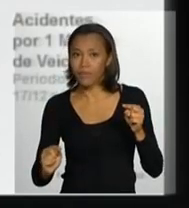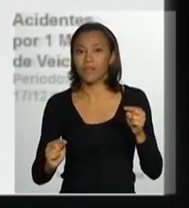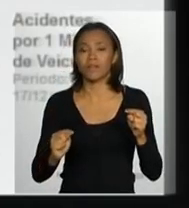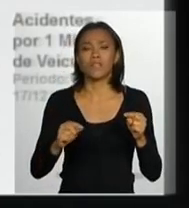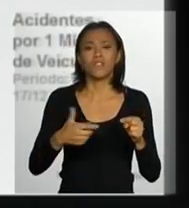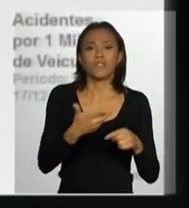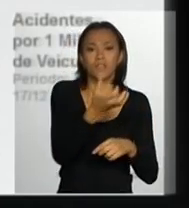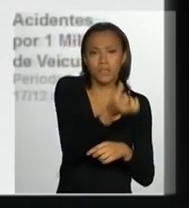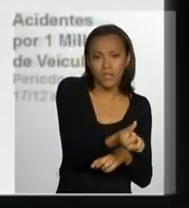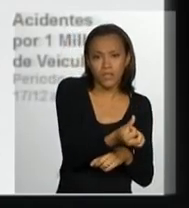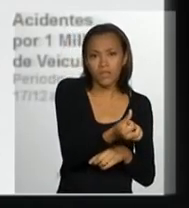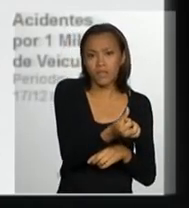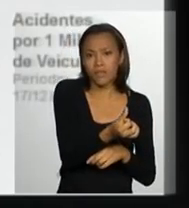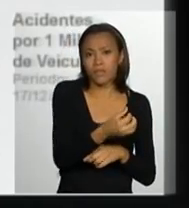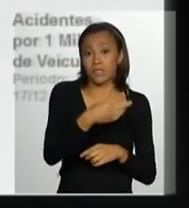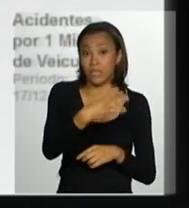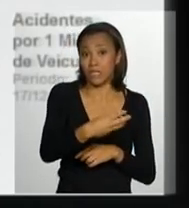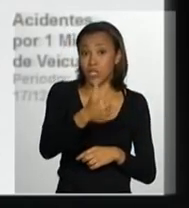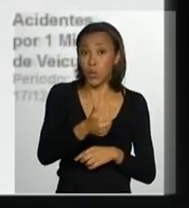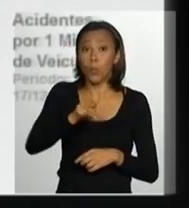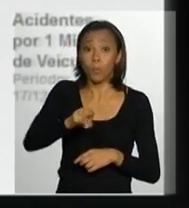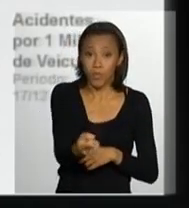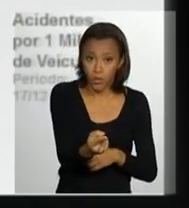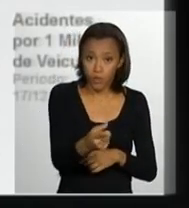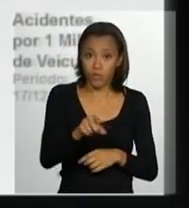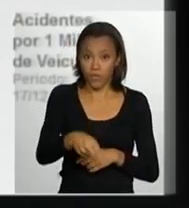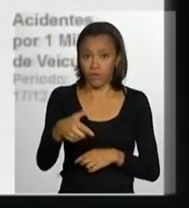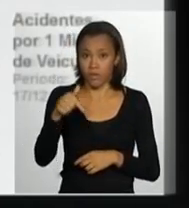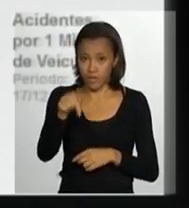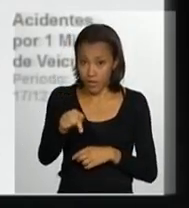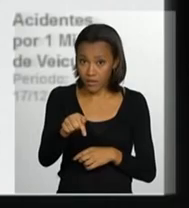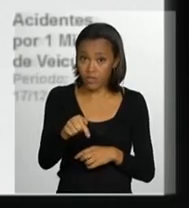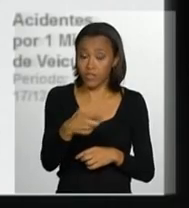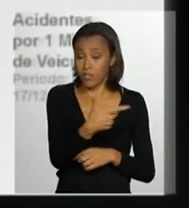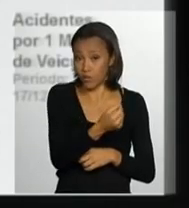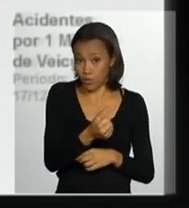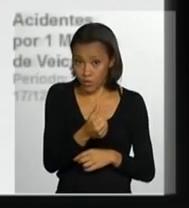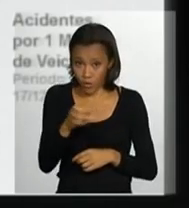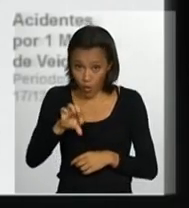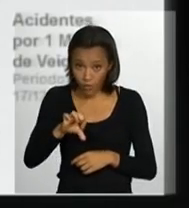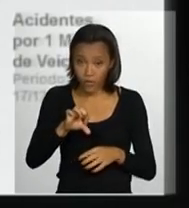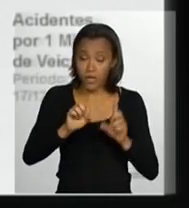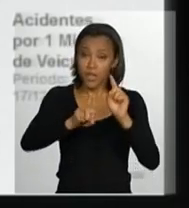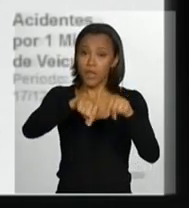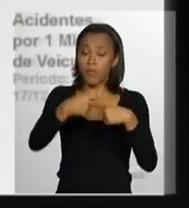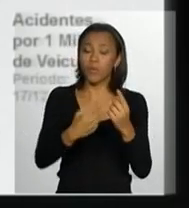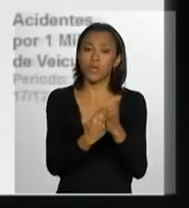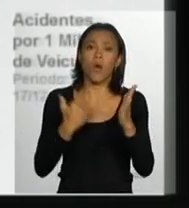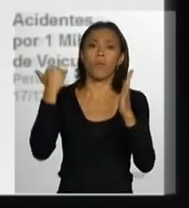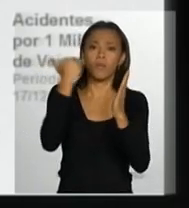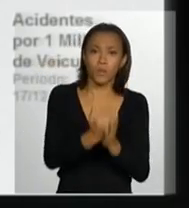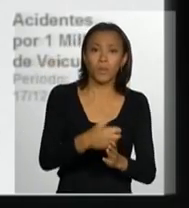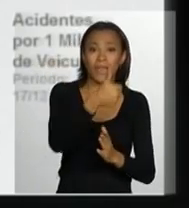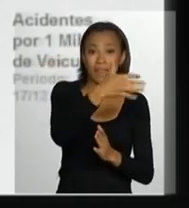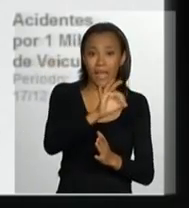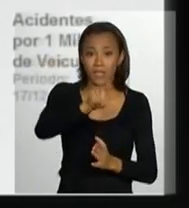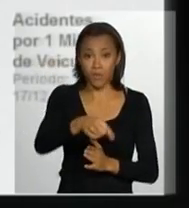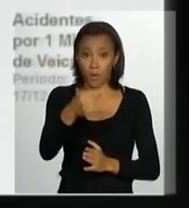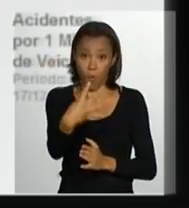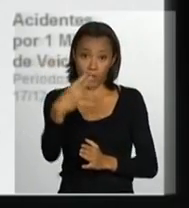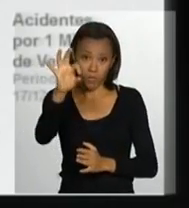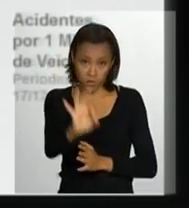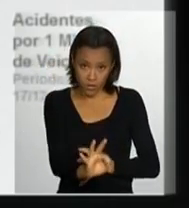631 mil, vírgula 7 entre 2000 e 2009. Tivemos um acréscimo de 10,4